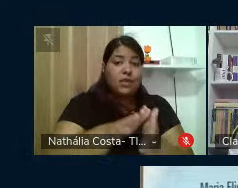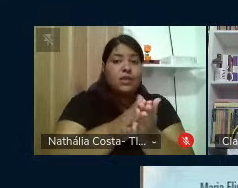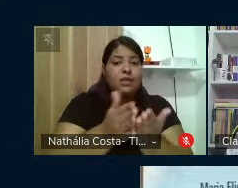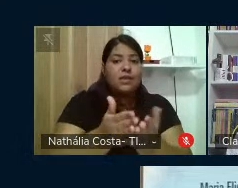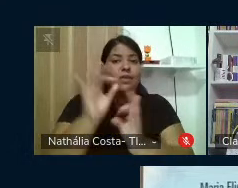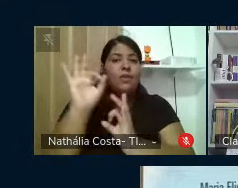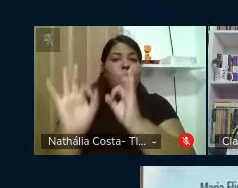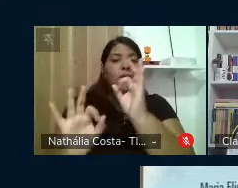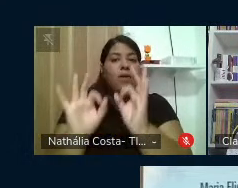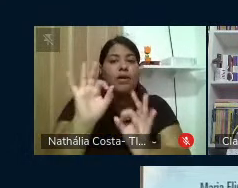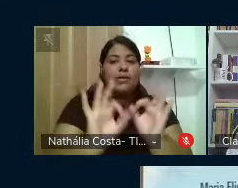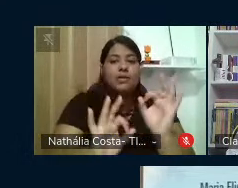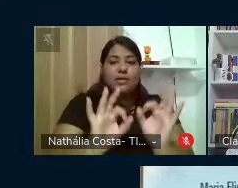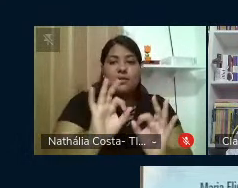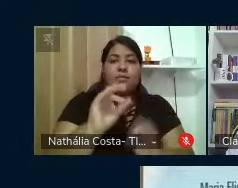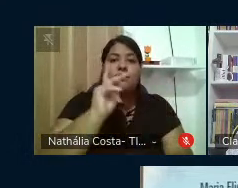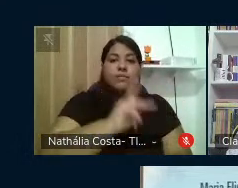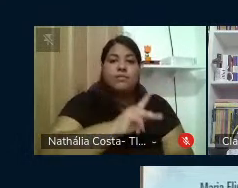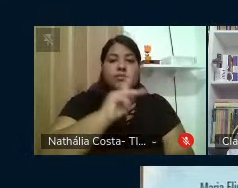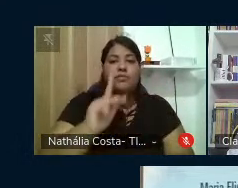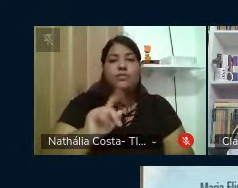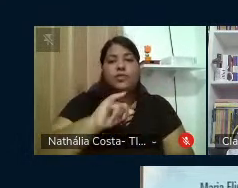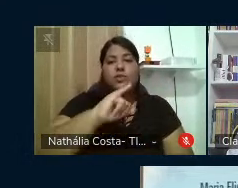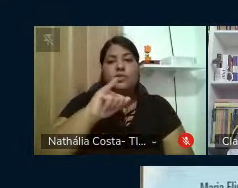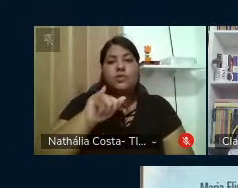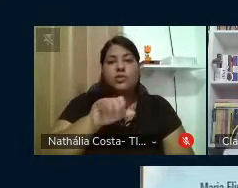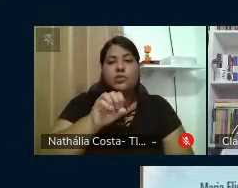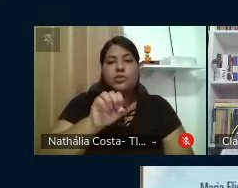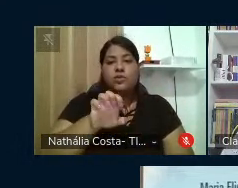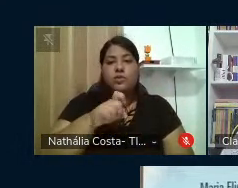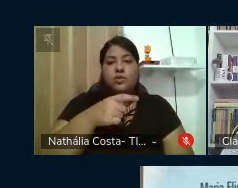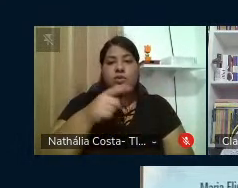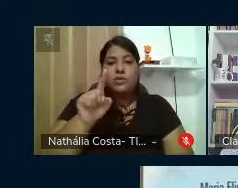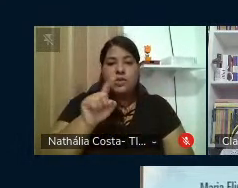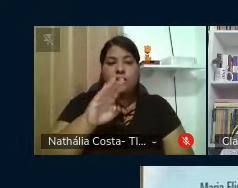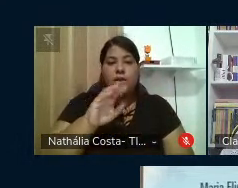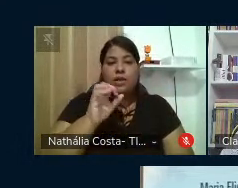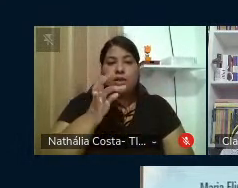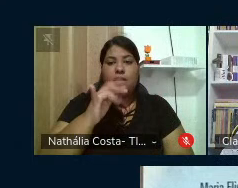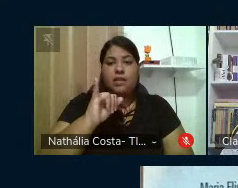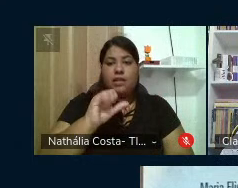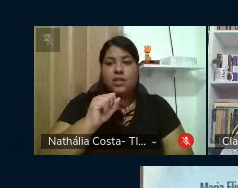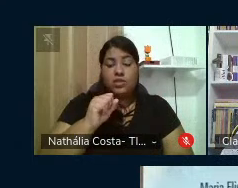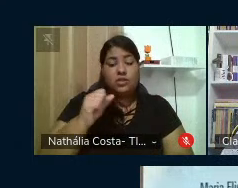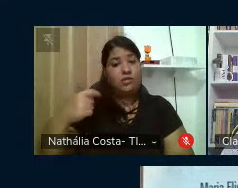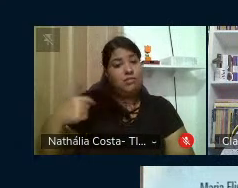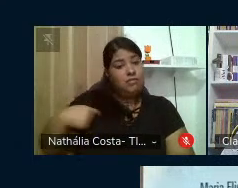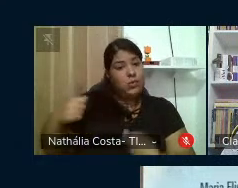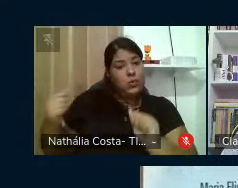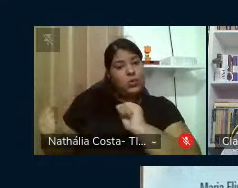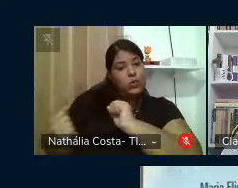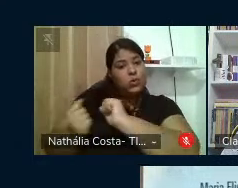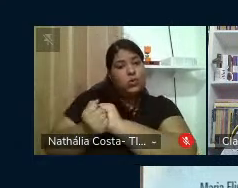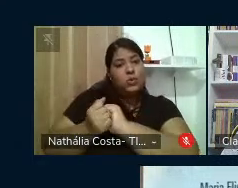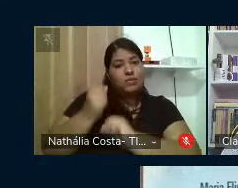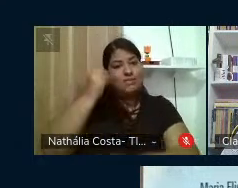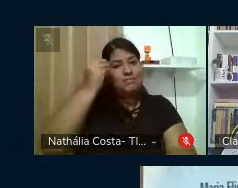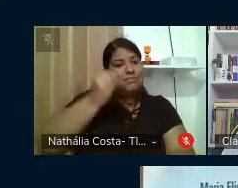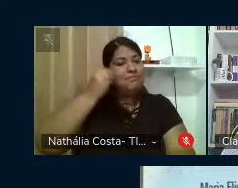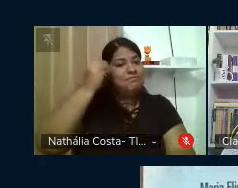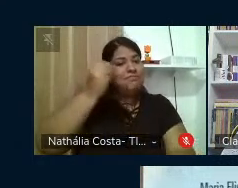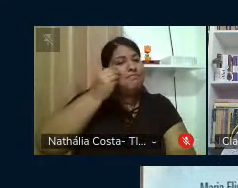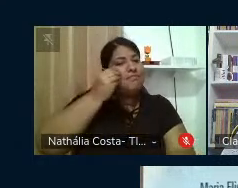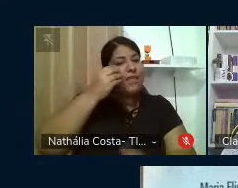uma das tarefas que o professor José Batista Neto e eu experimentamos com muita alegria.